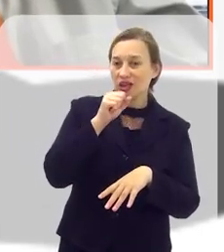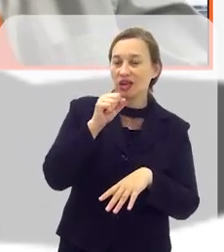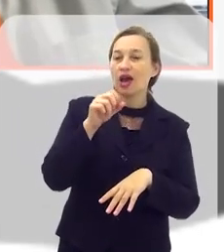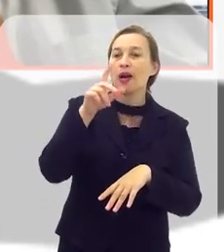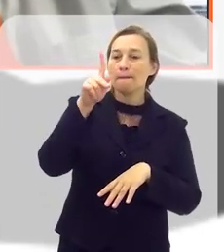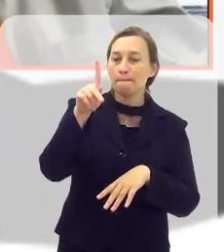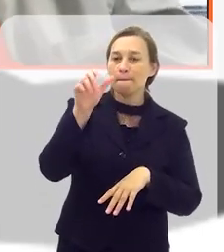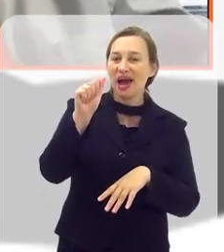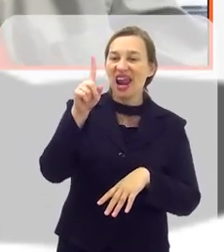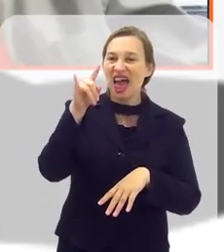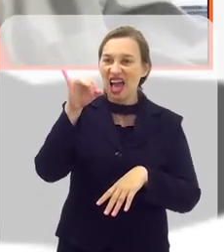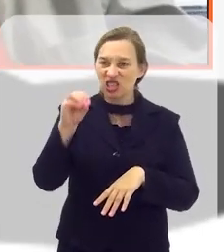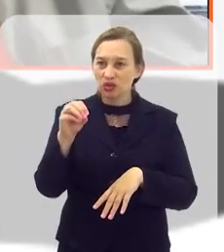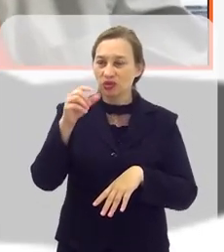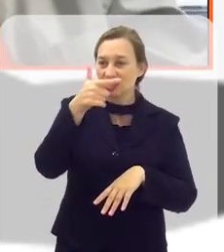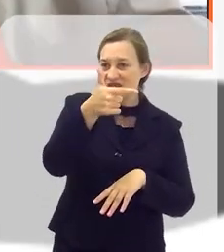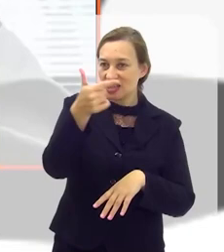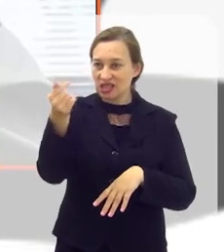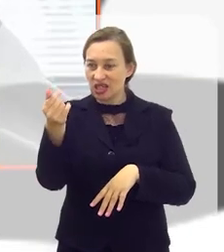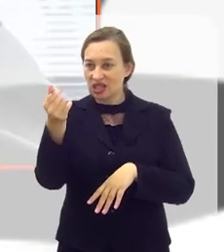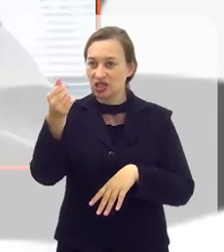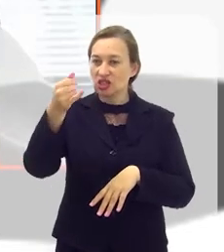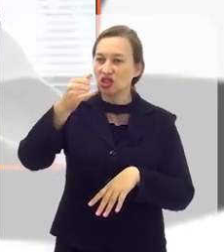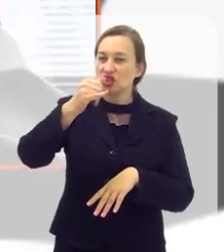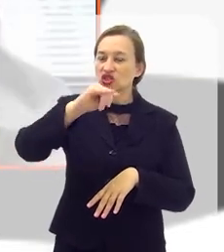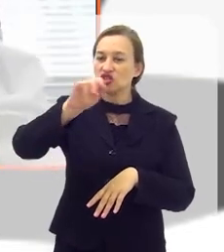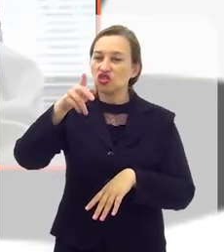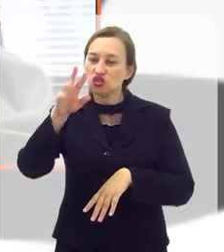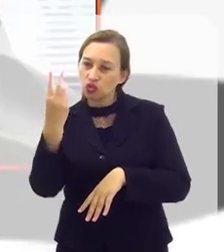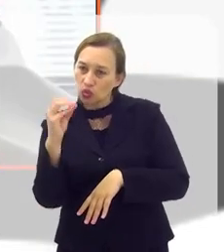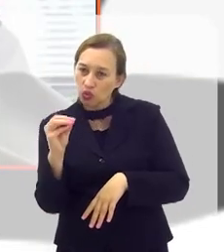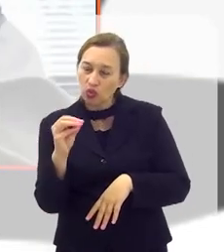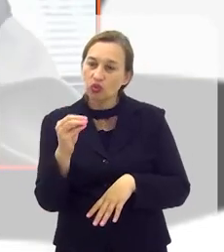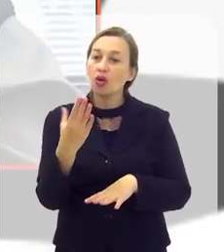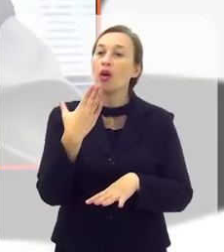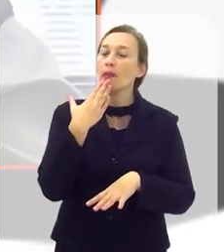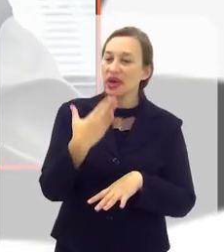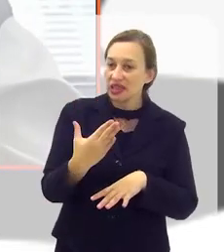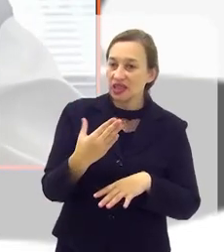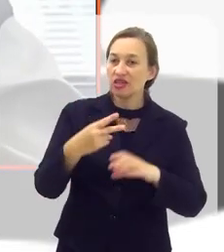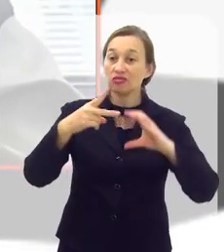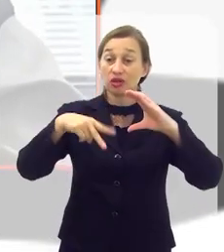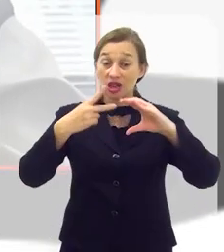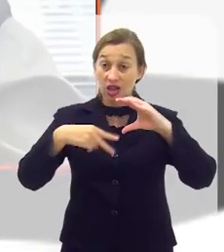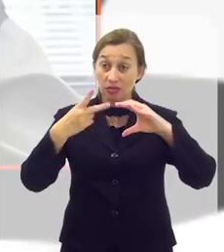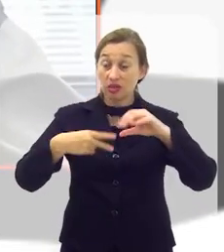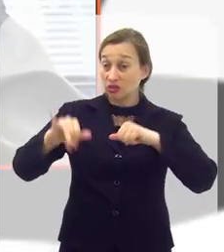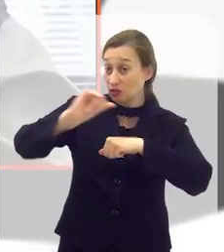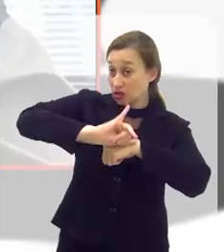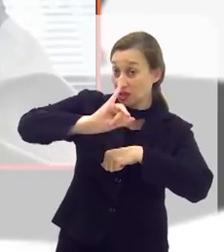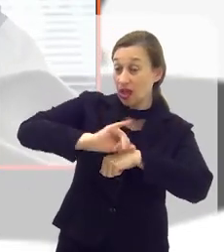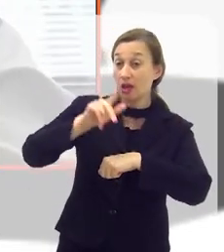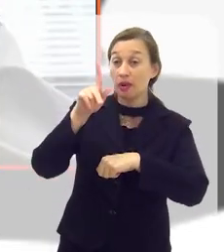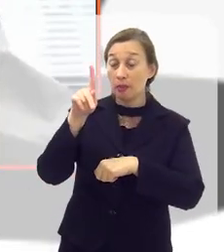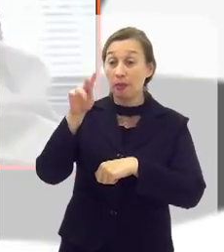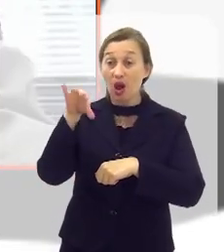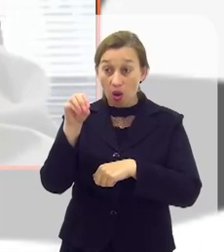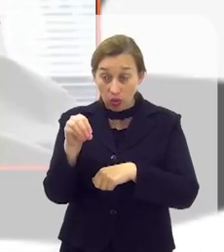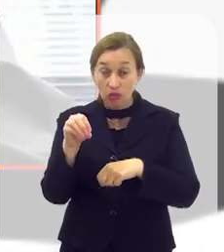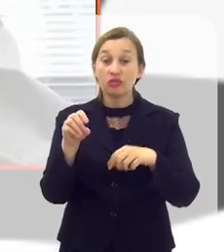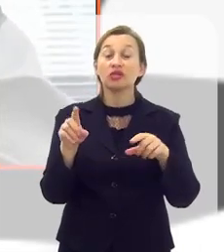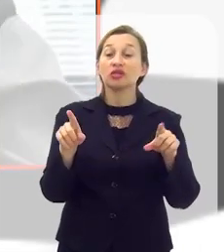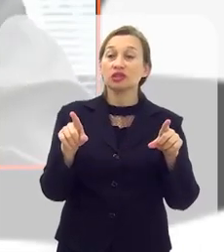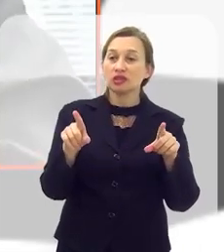17 de Julho, onde que a sede da prefeitura, está iluminado. Pediu ao presidente da Câmara de Volta Redonda, Paulo Conrado, que